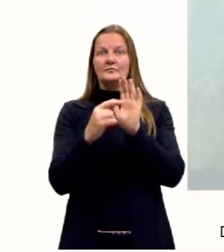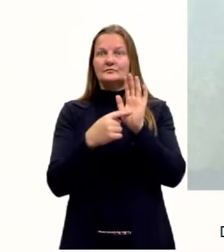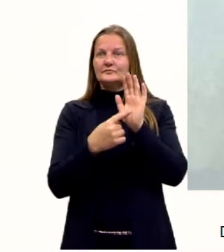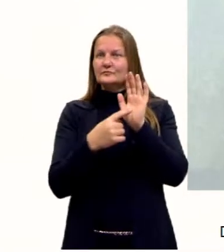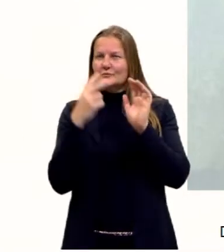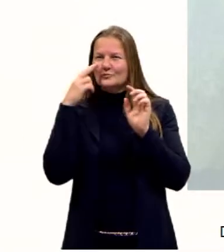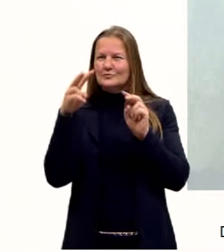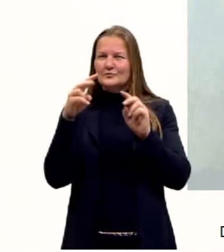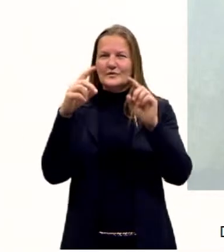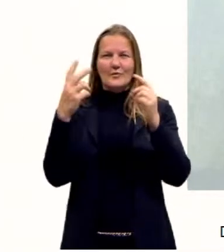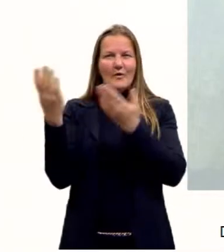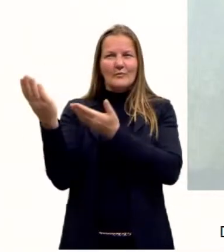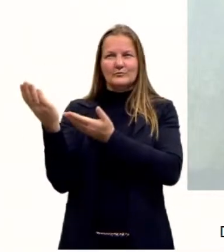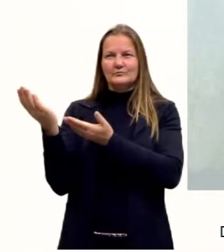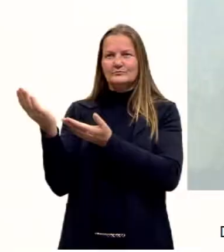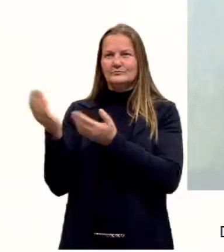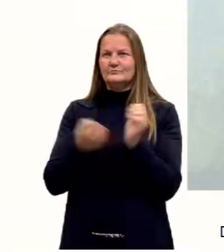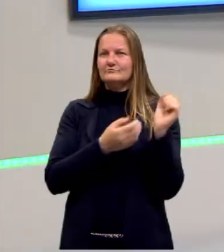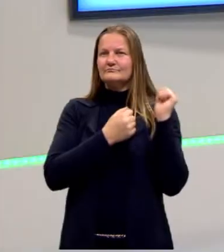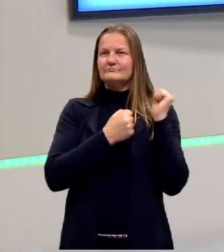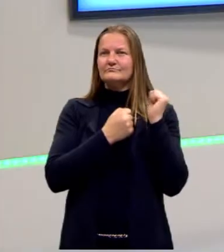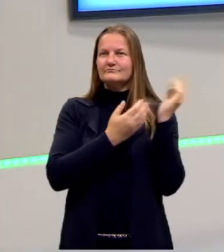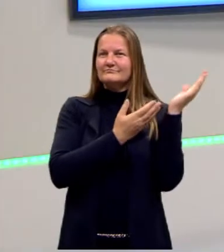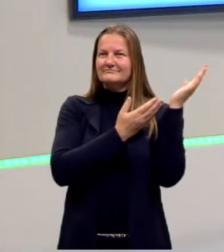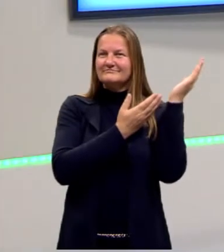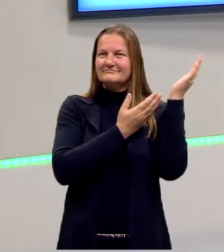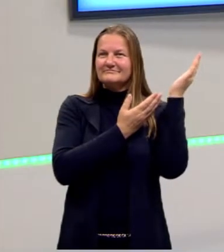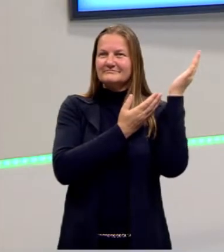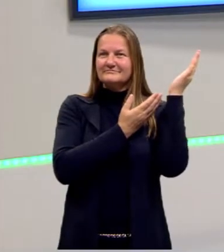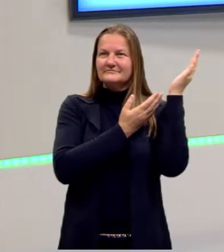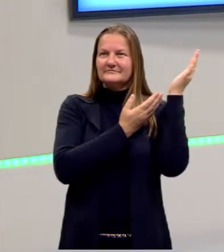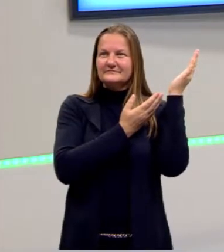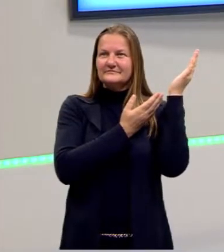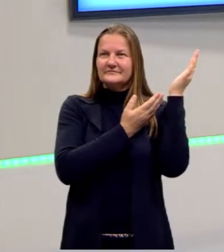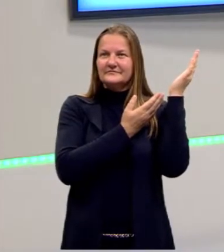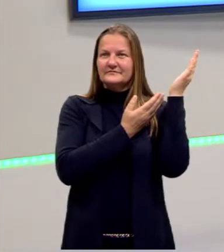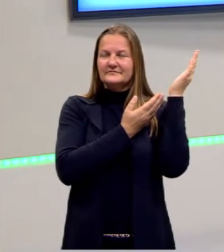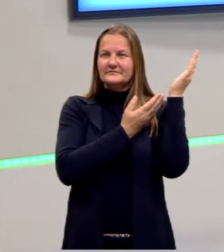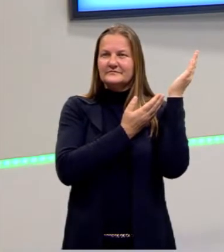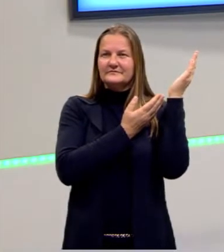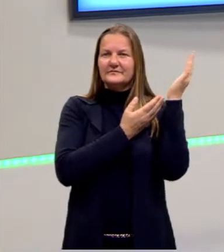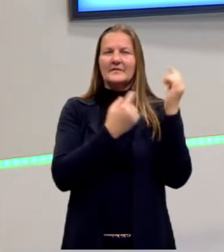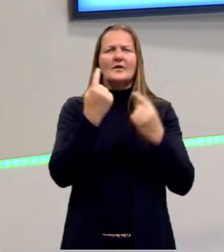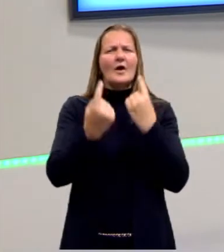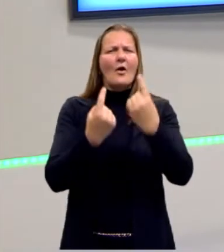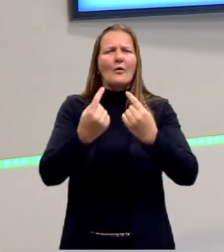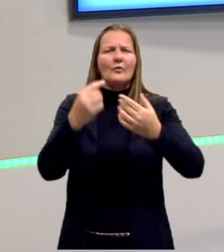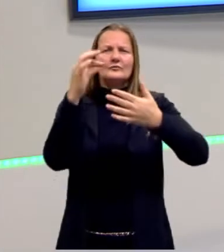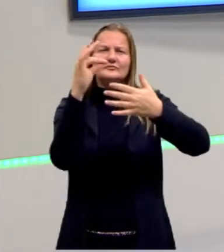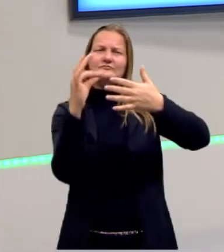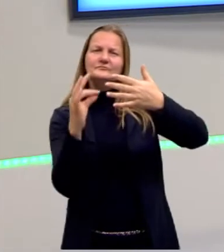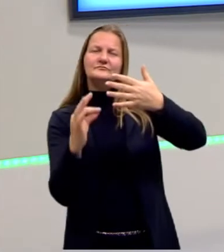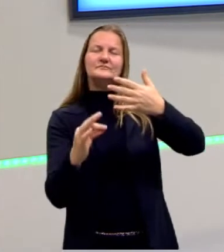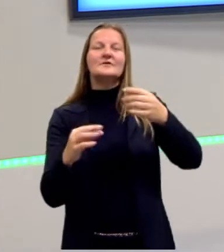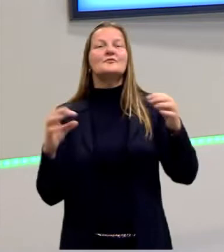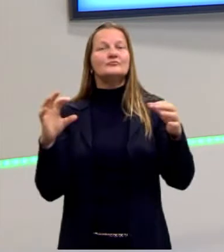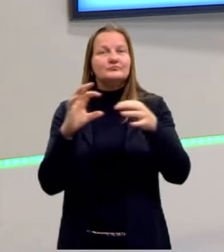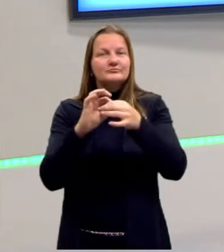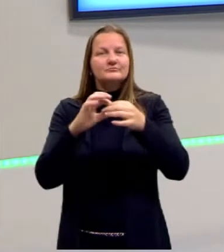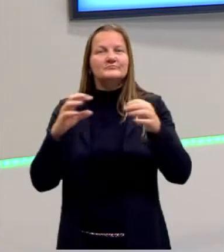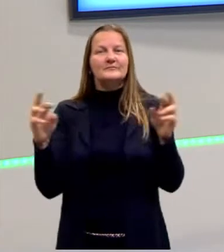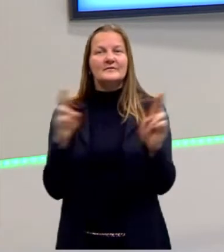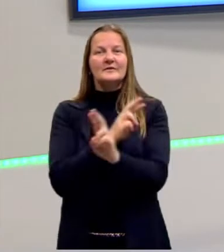como aqui na figura nós temos um triângulo, temos alguns segmentos, né, que talvez sejam ali relacionados justamente